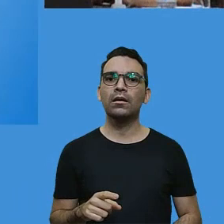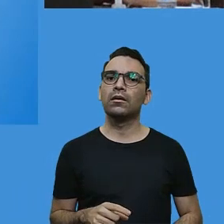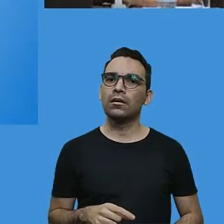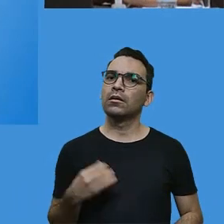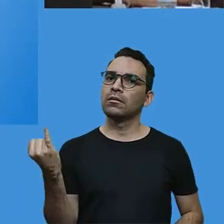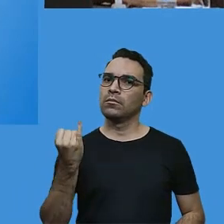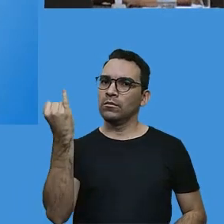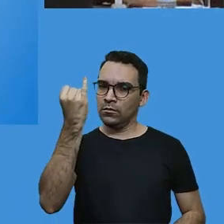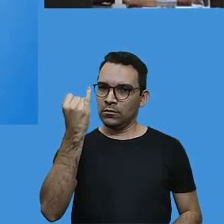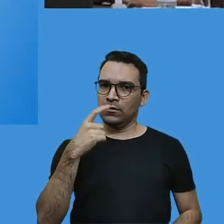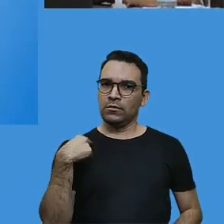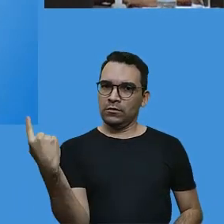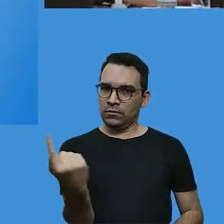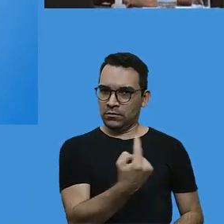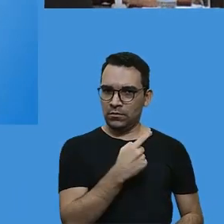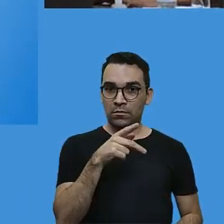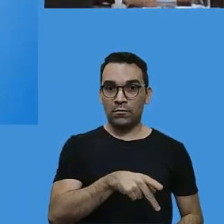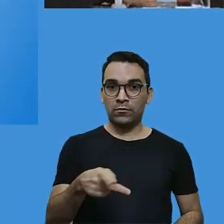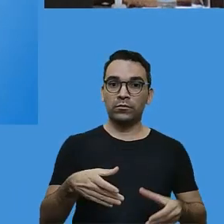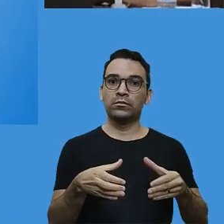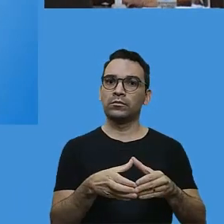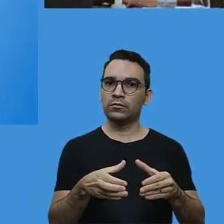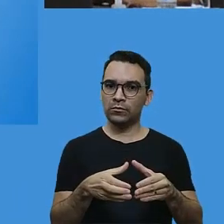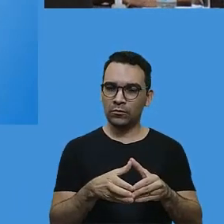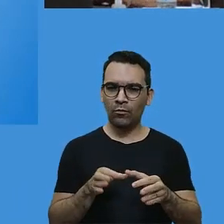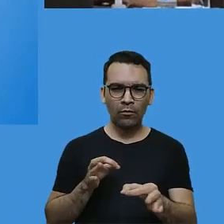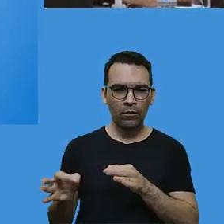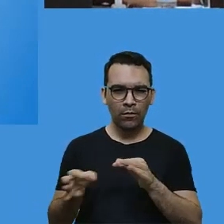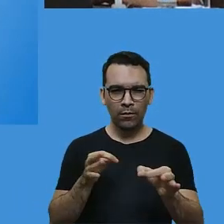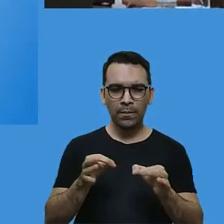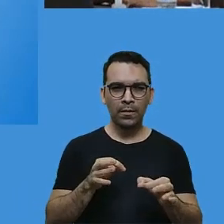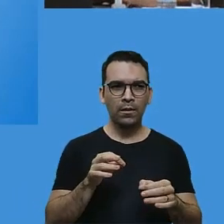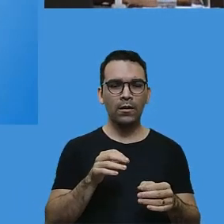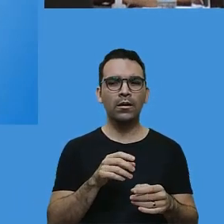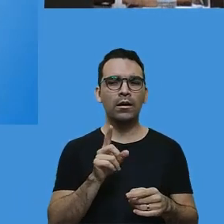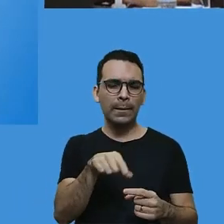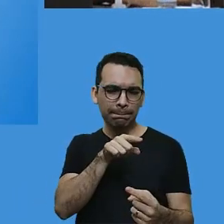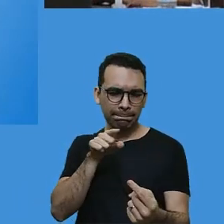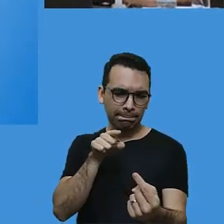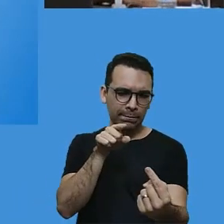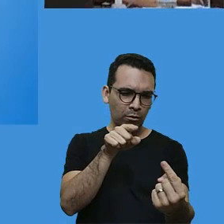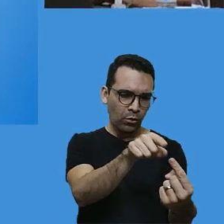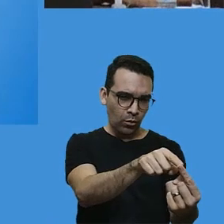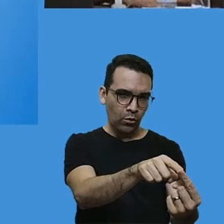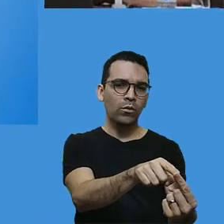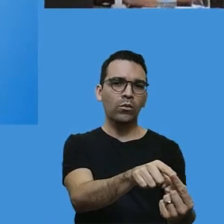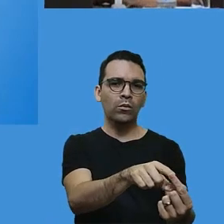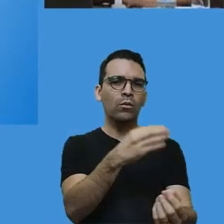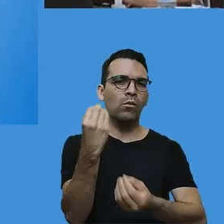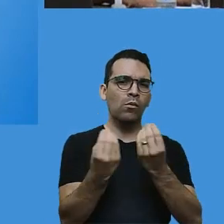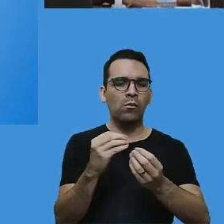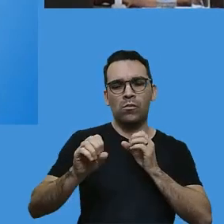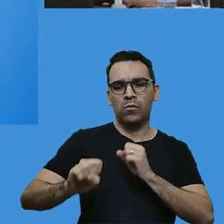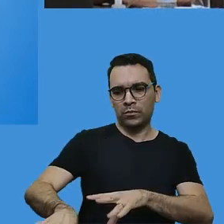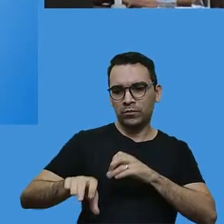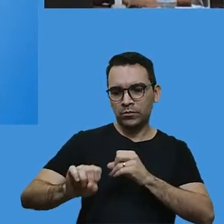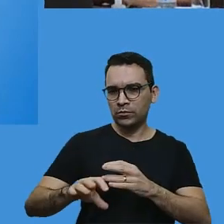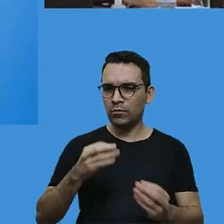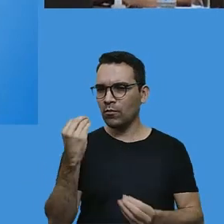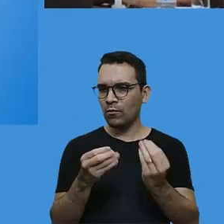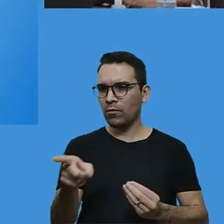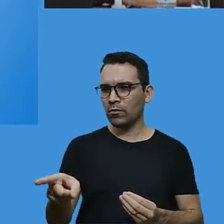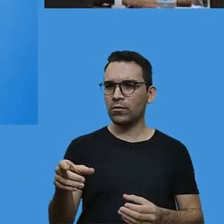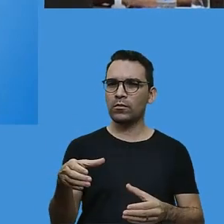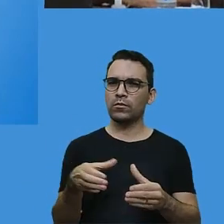É ele que faz com que a gente tenha um rumo, um norte, uma meta. Então, são conteúdos que permeiam toda a nossa